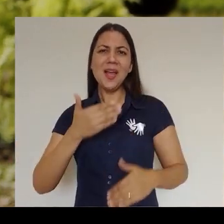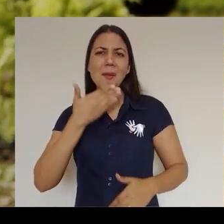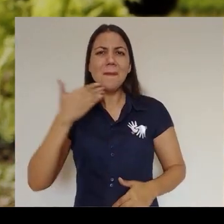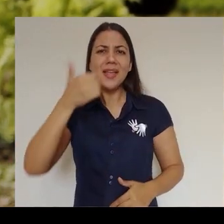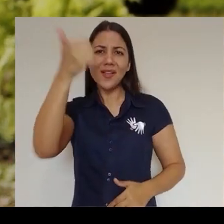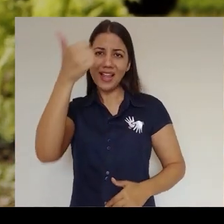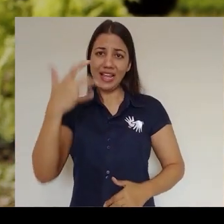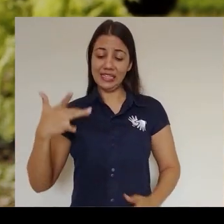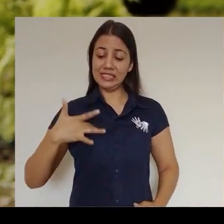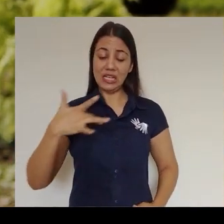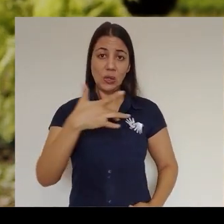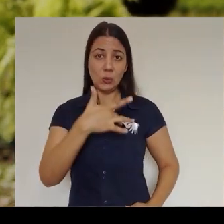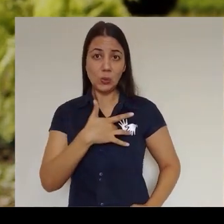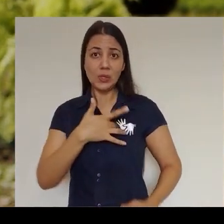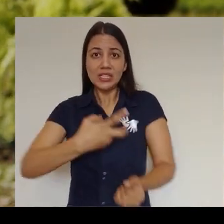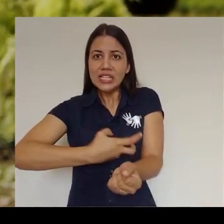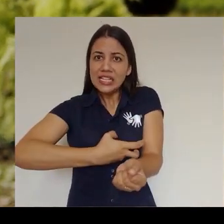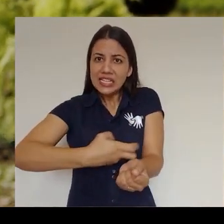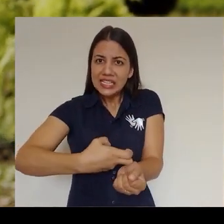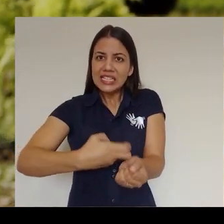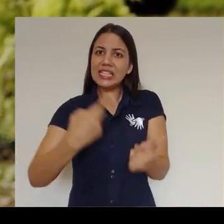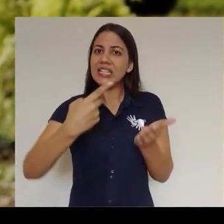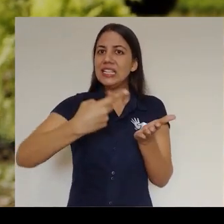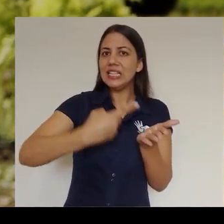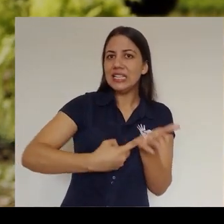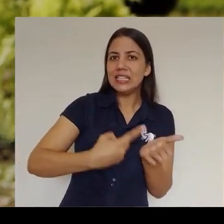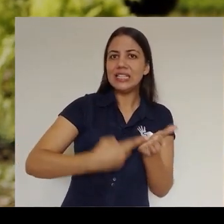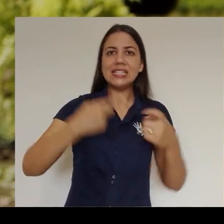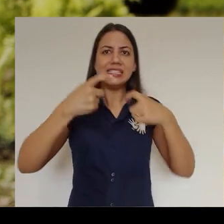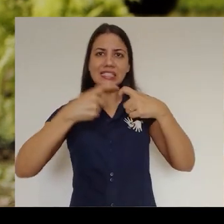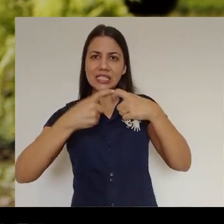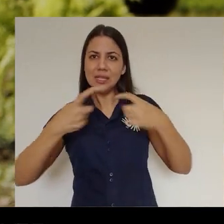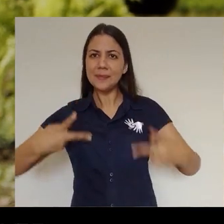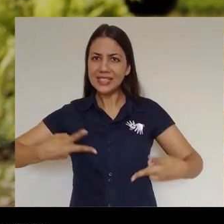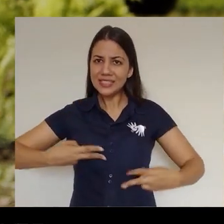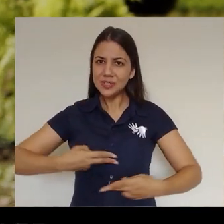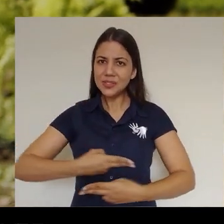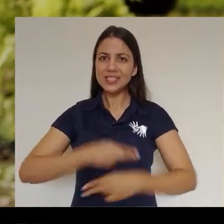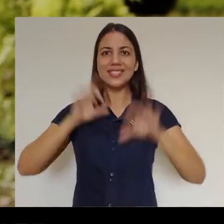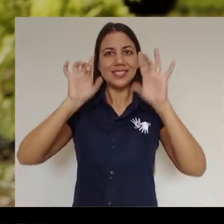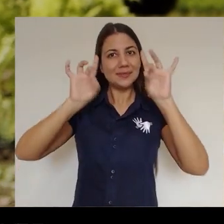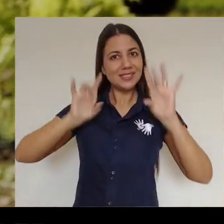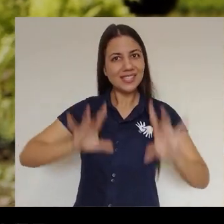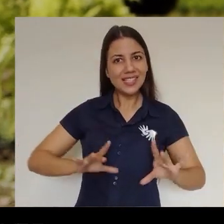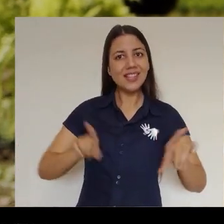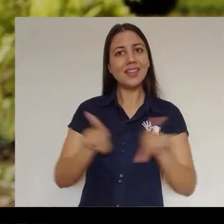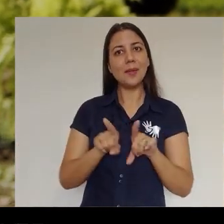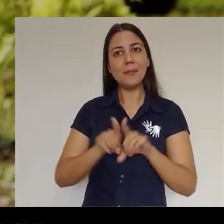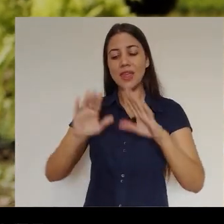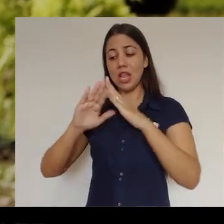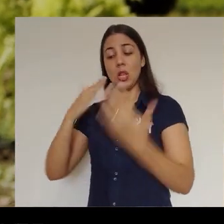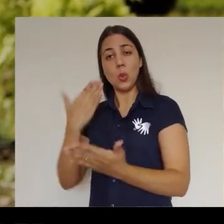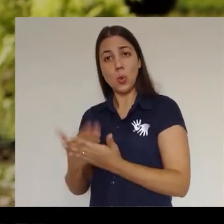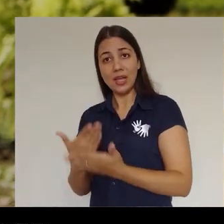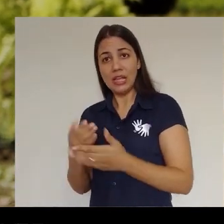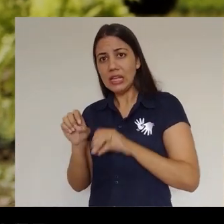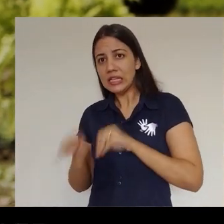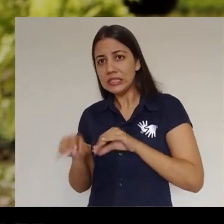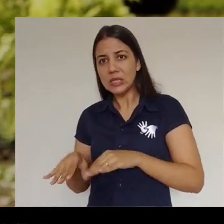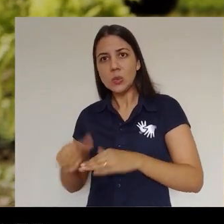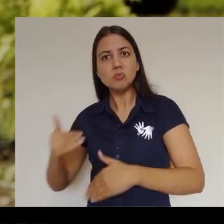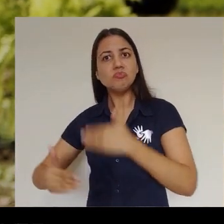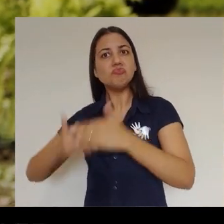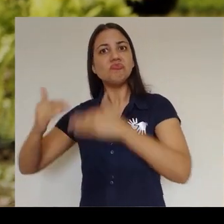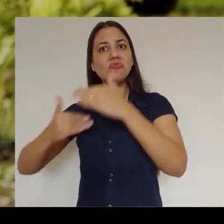retomando as consultas, exames e cirurgias especializadas Para que a nossa educação tire notas ainda mais